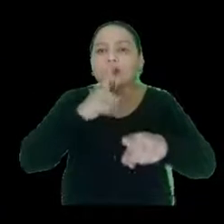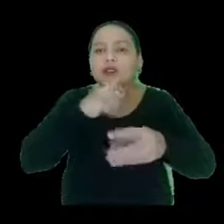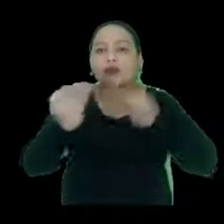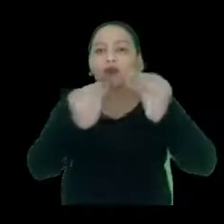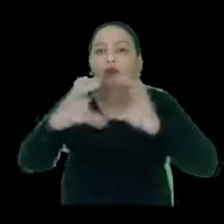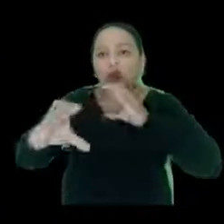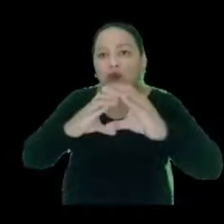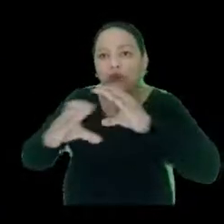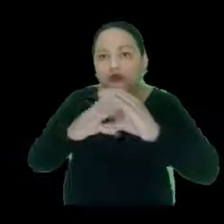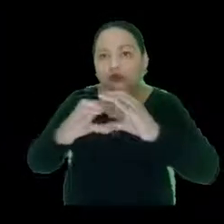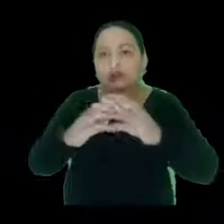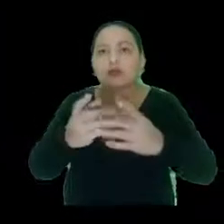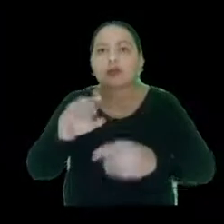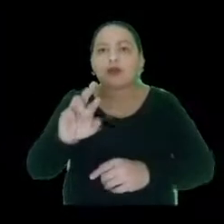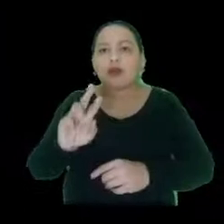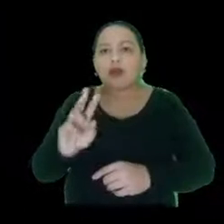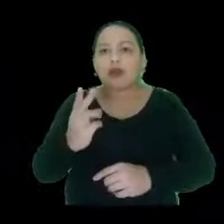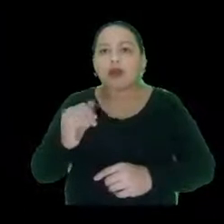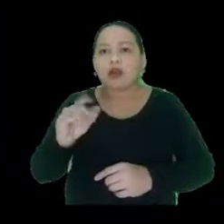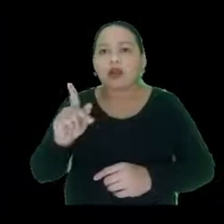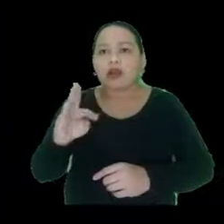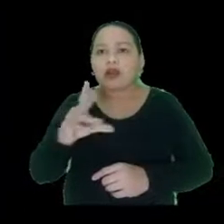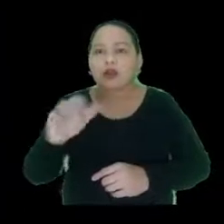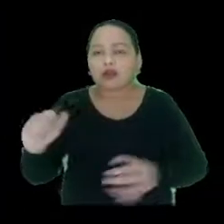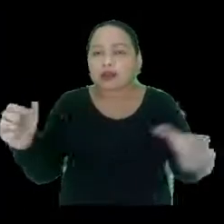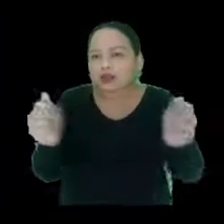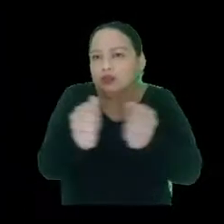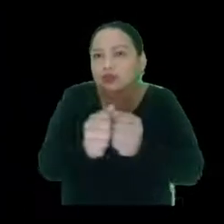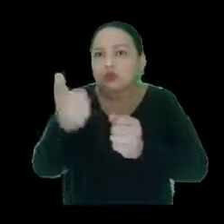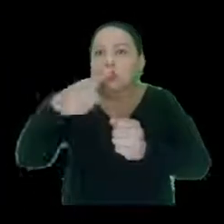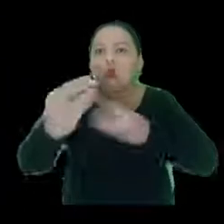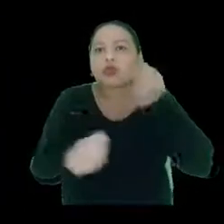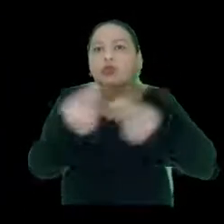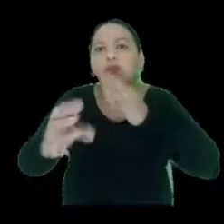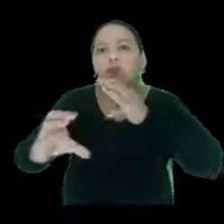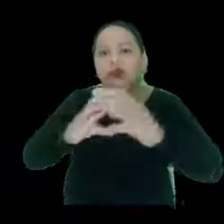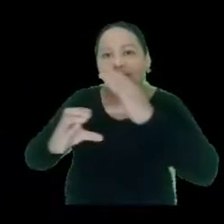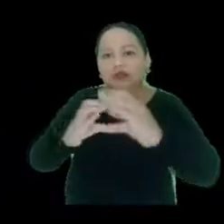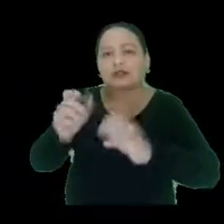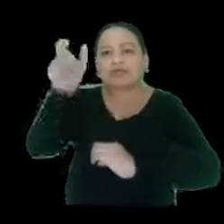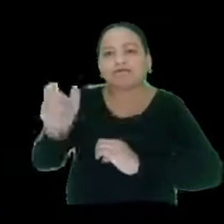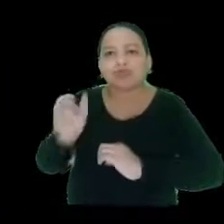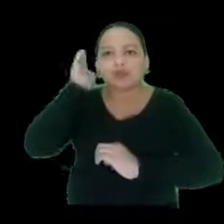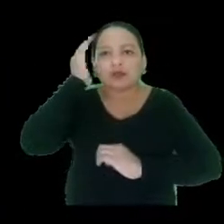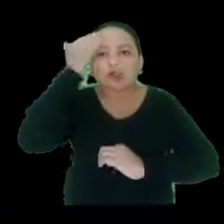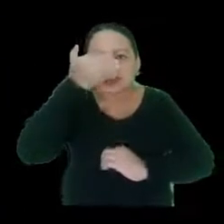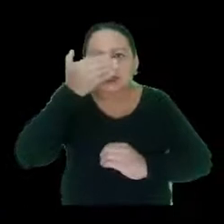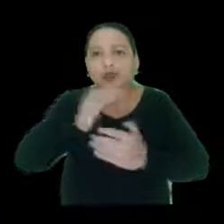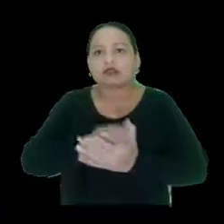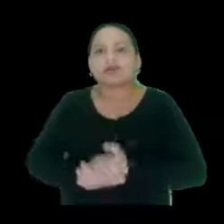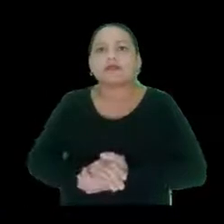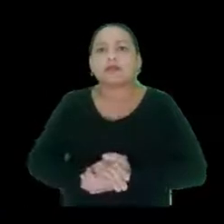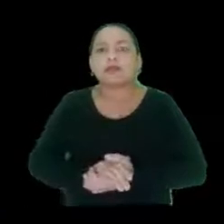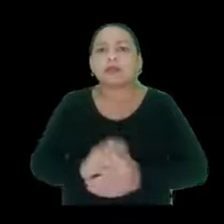nós temos a comunicação social áptica, que ela é utilizada juntamente com outras formas de comunicação, certo?